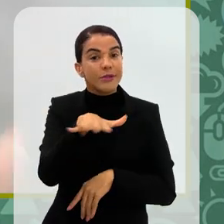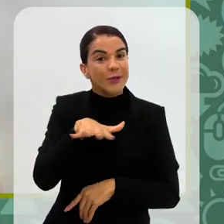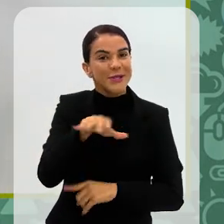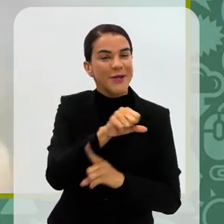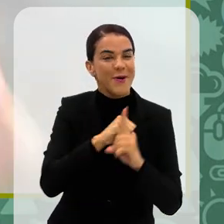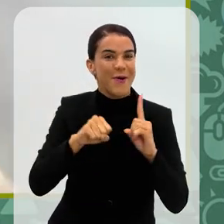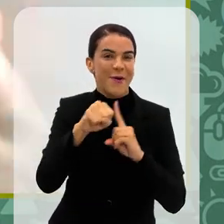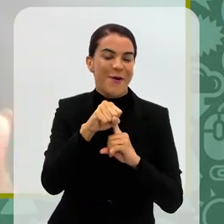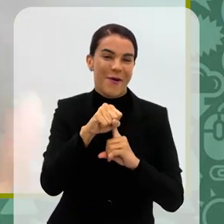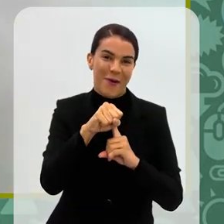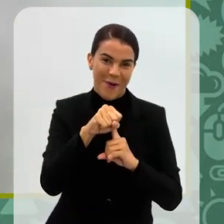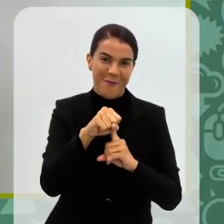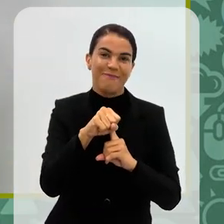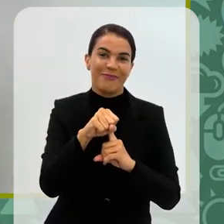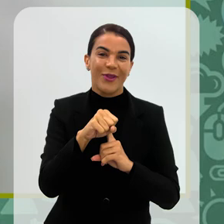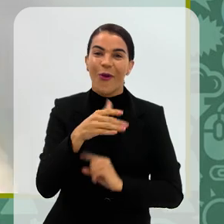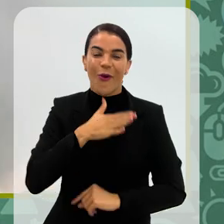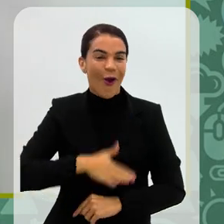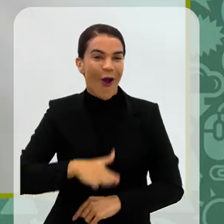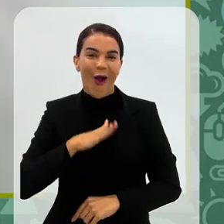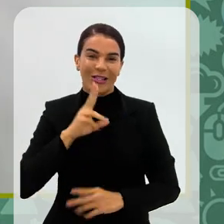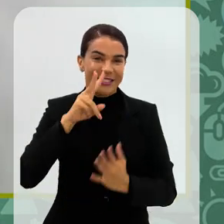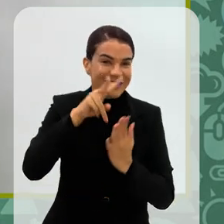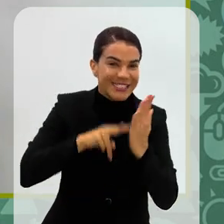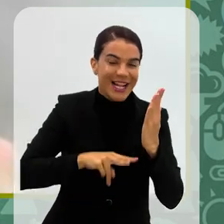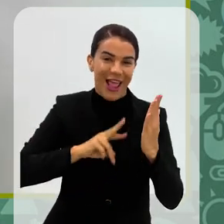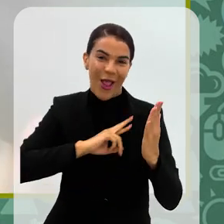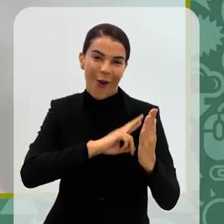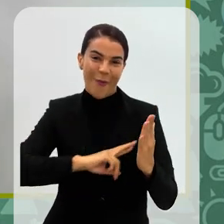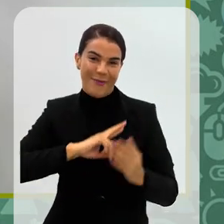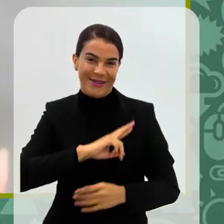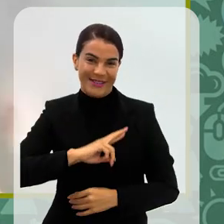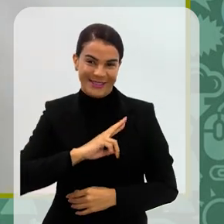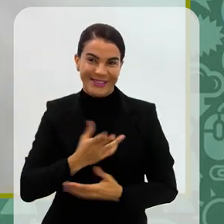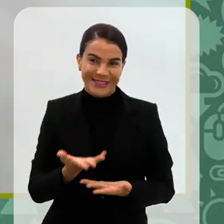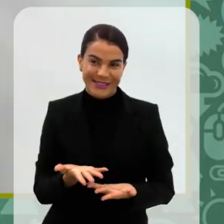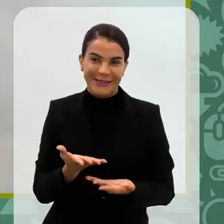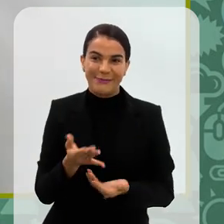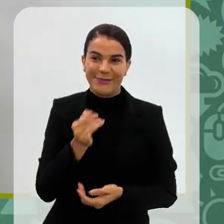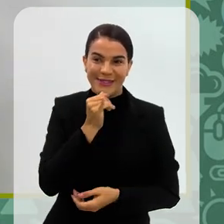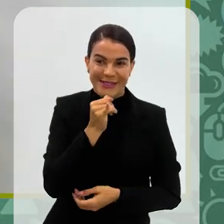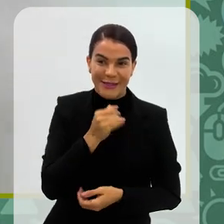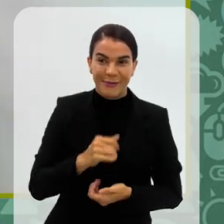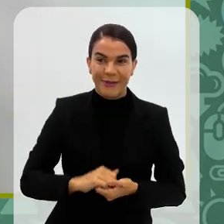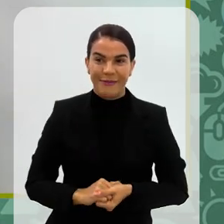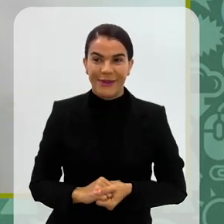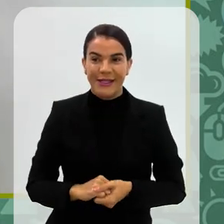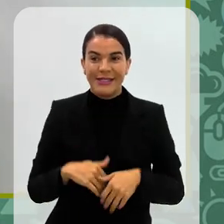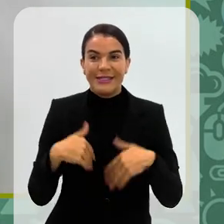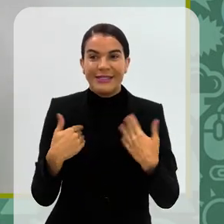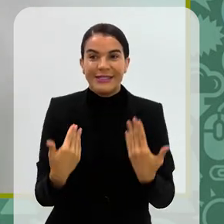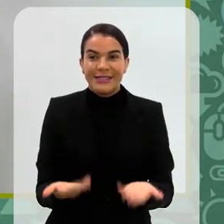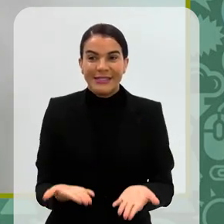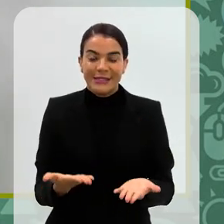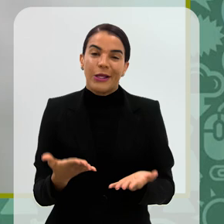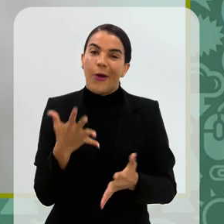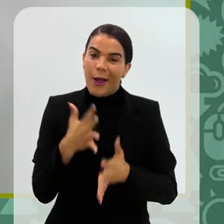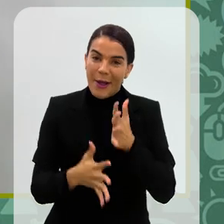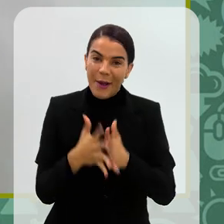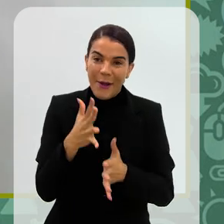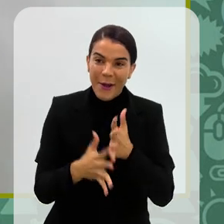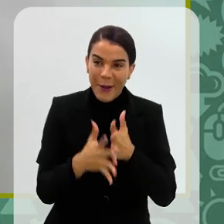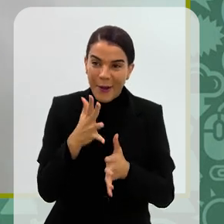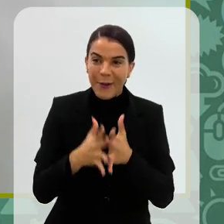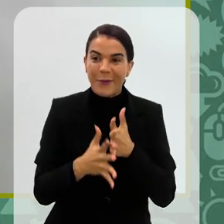que fazem o homem não gostar de ler romance em si. Seja com a fantasia ou seja romance puro, né? Como você e a Angela escreve também hoje em dia. Então, é